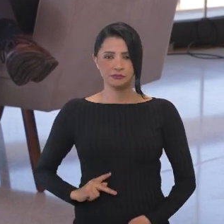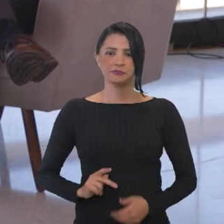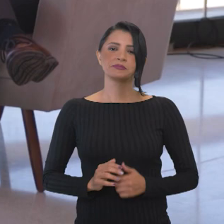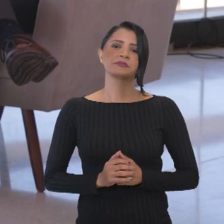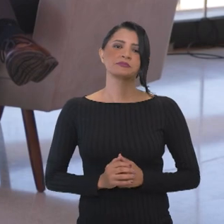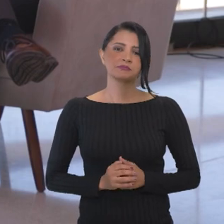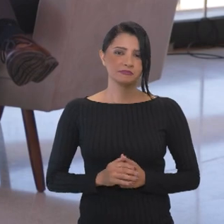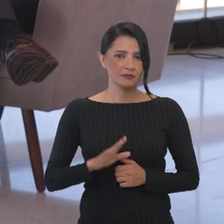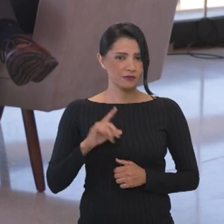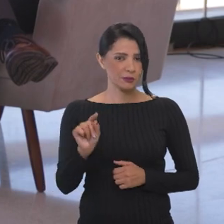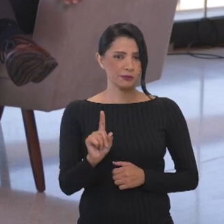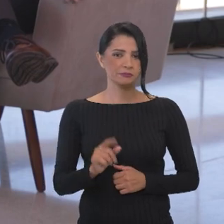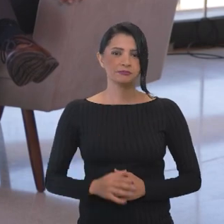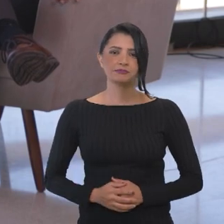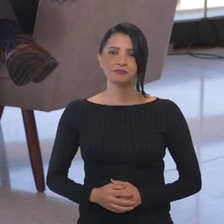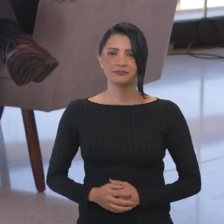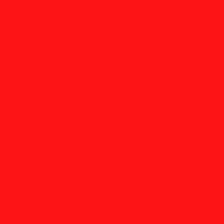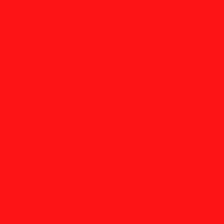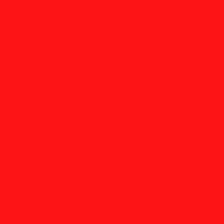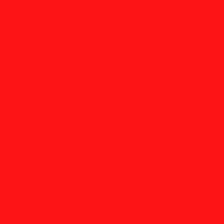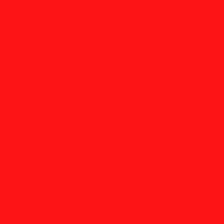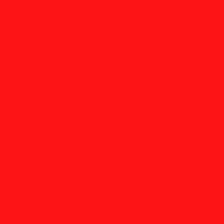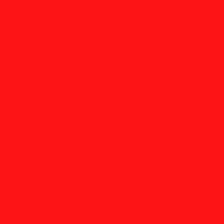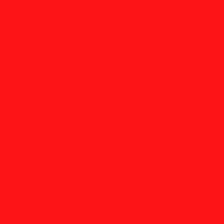Serviços Públicos. Não saia daí.